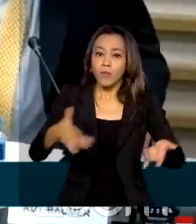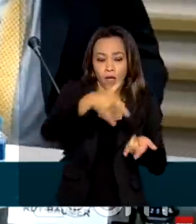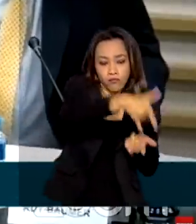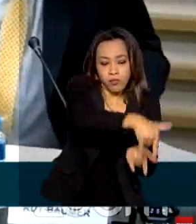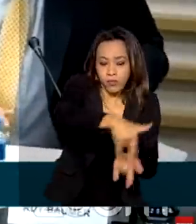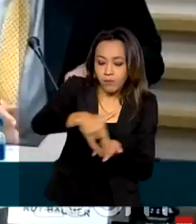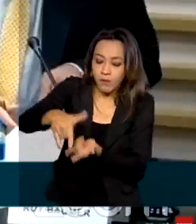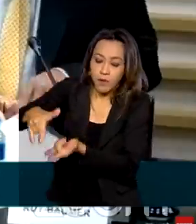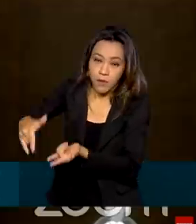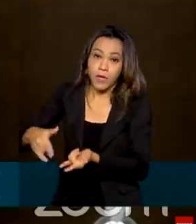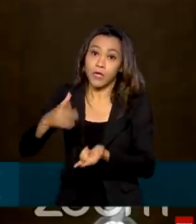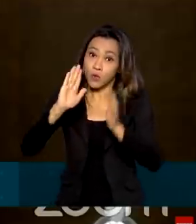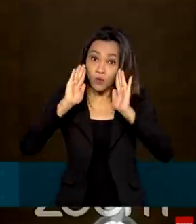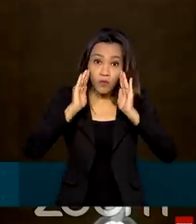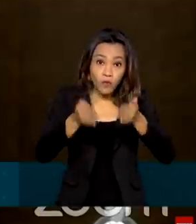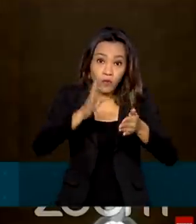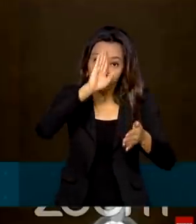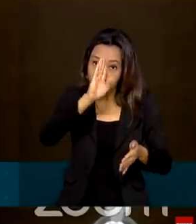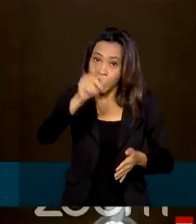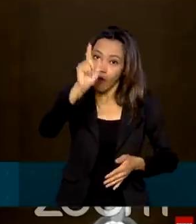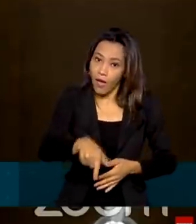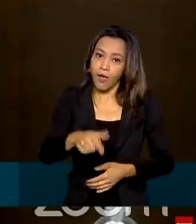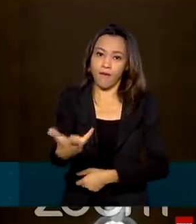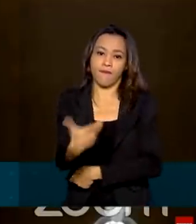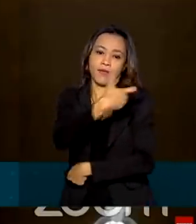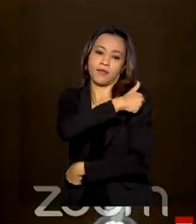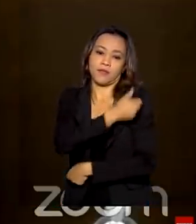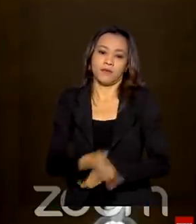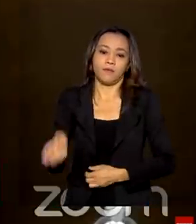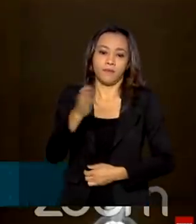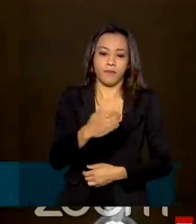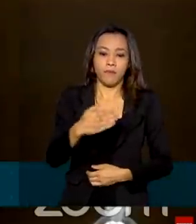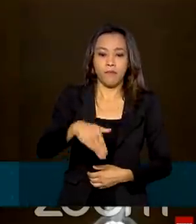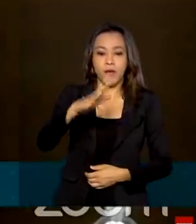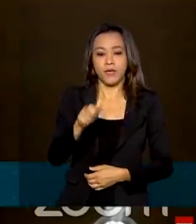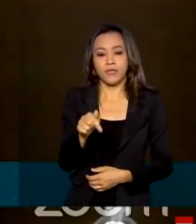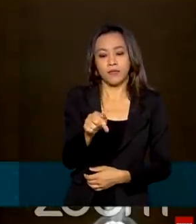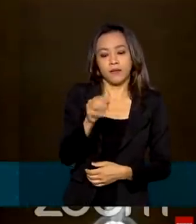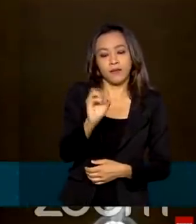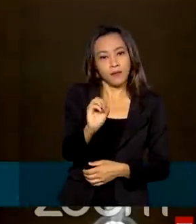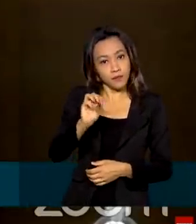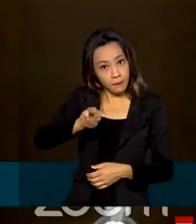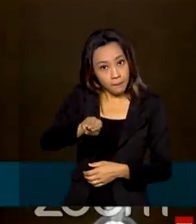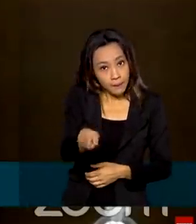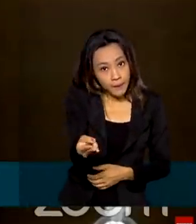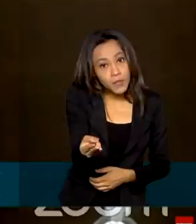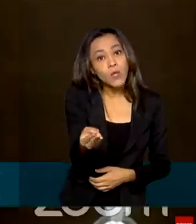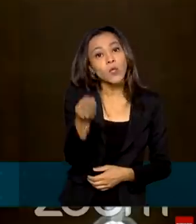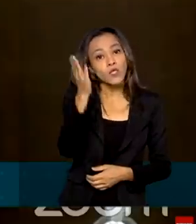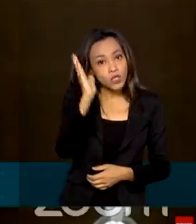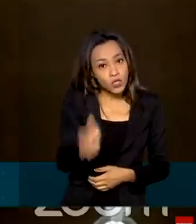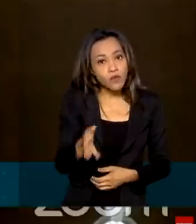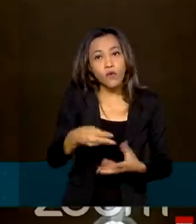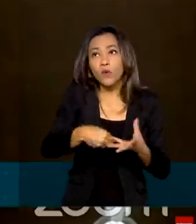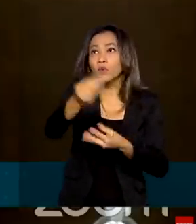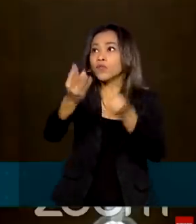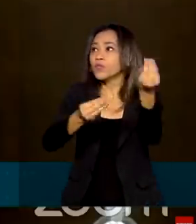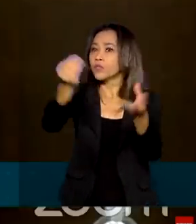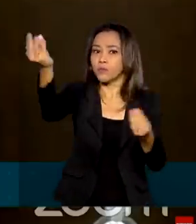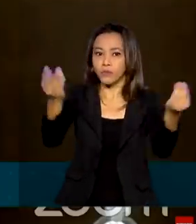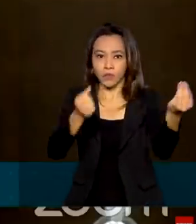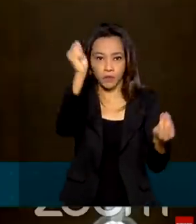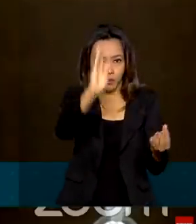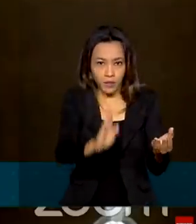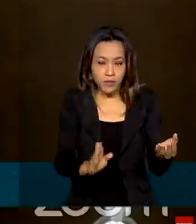momento é a vacina. Mais de 70 milhões de doses de vacinas já distribuídas. Um